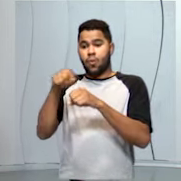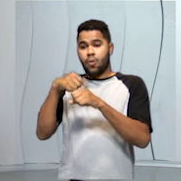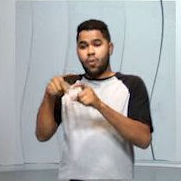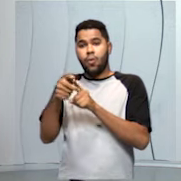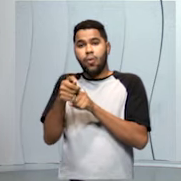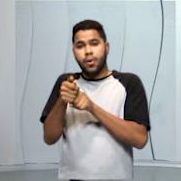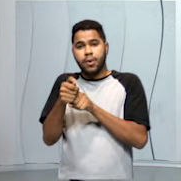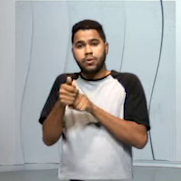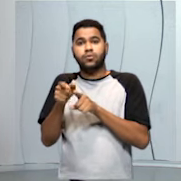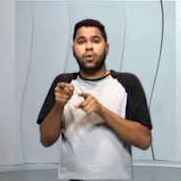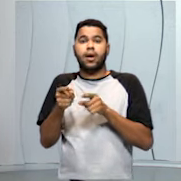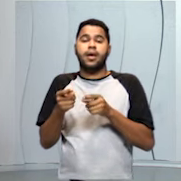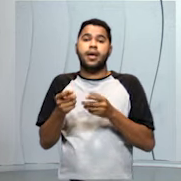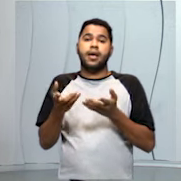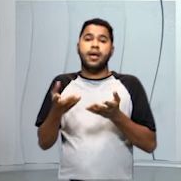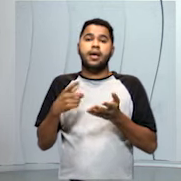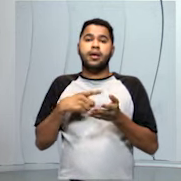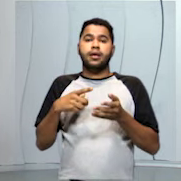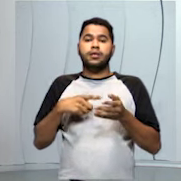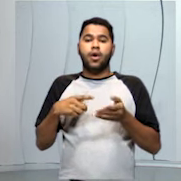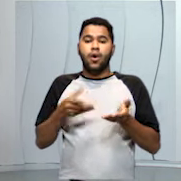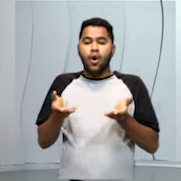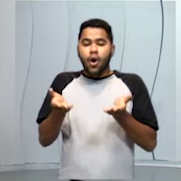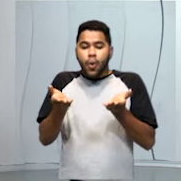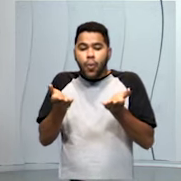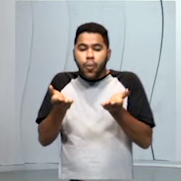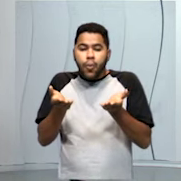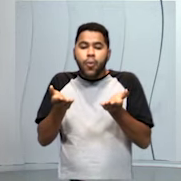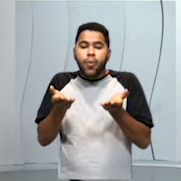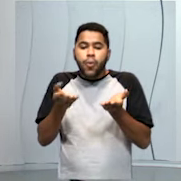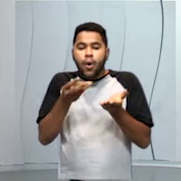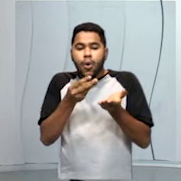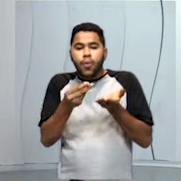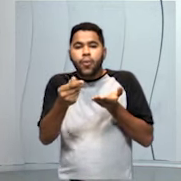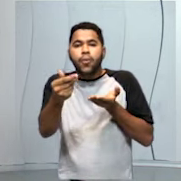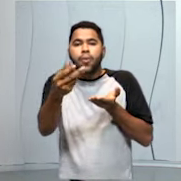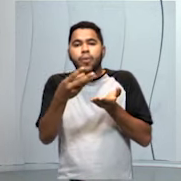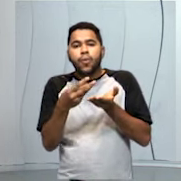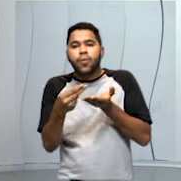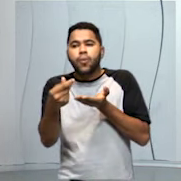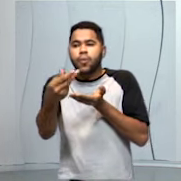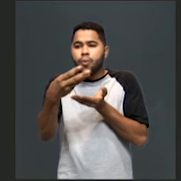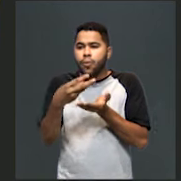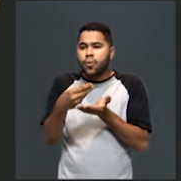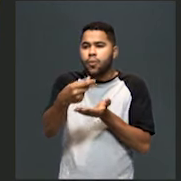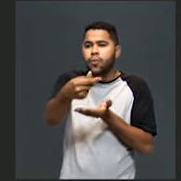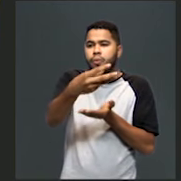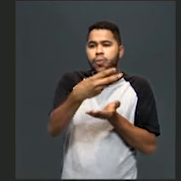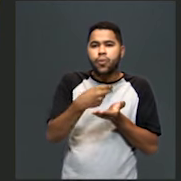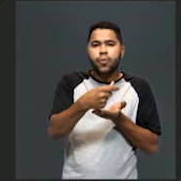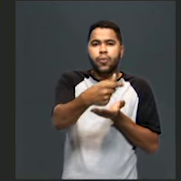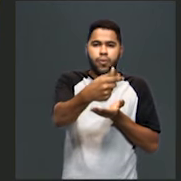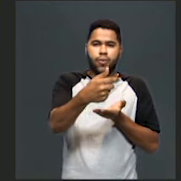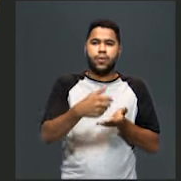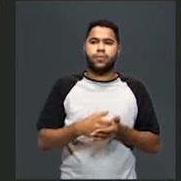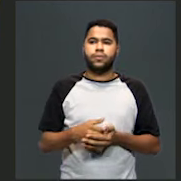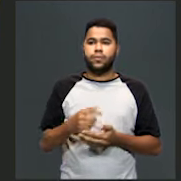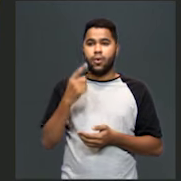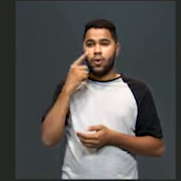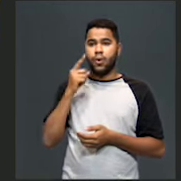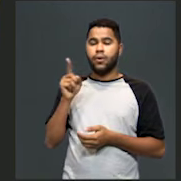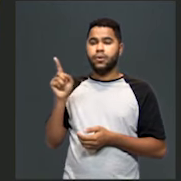é possível fazer a ventilação. Aqui a gente tem a imagem do amendoim com a casca e